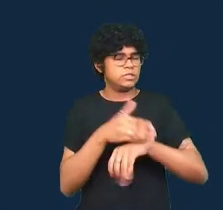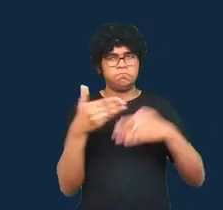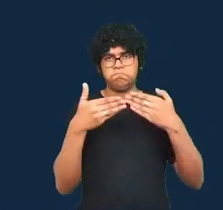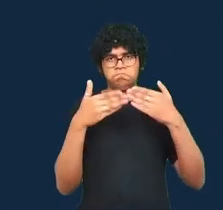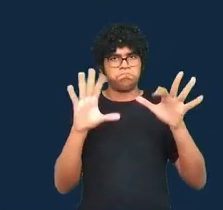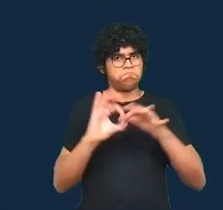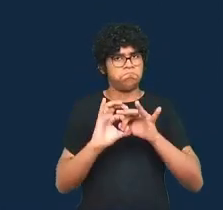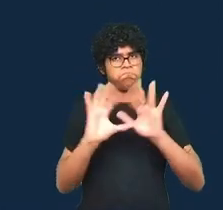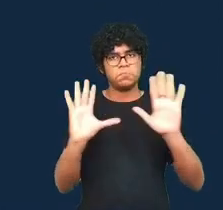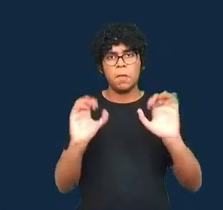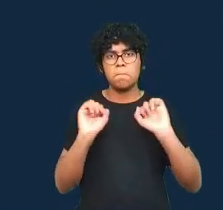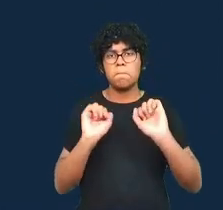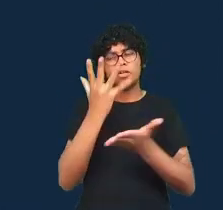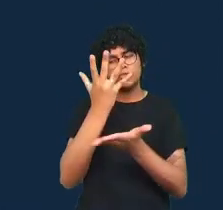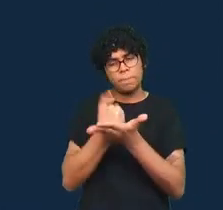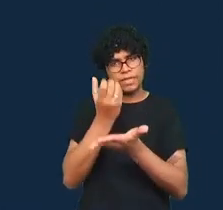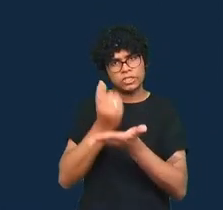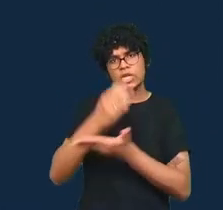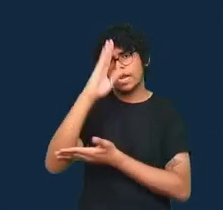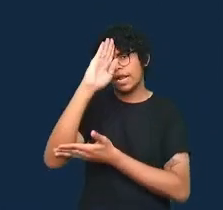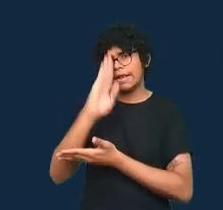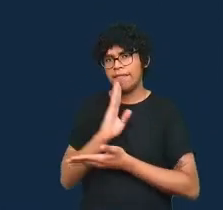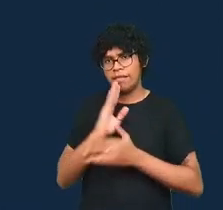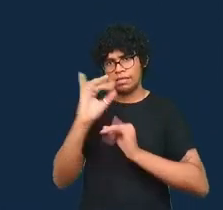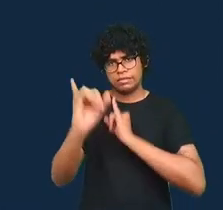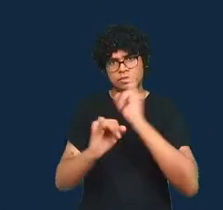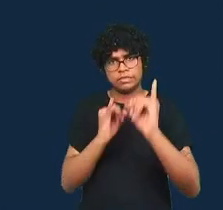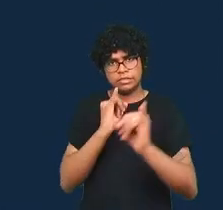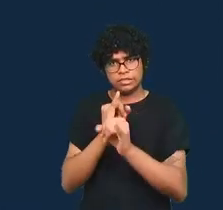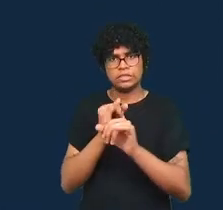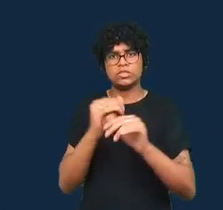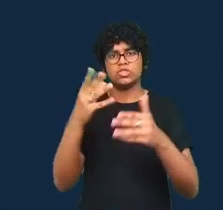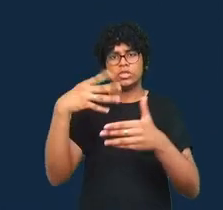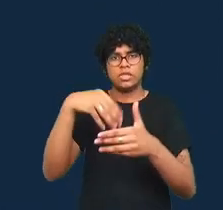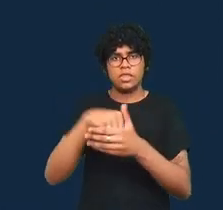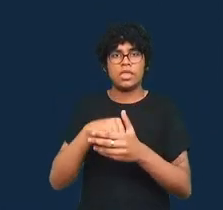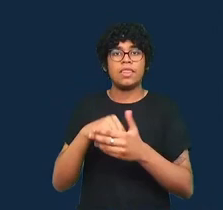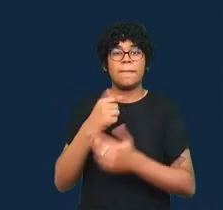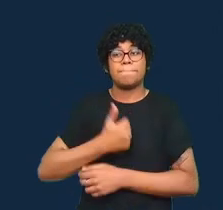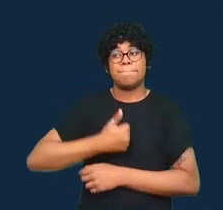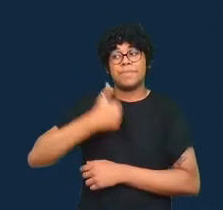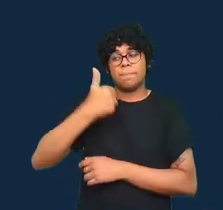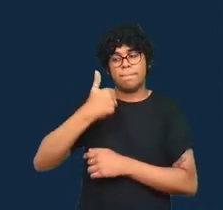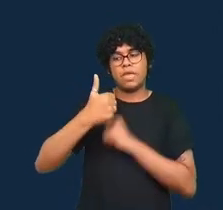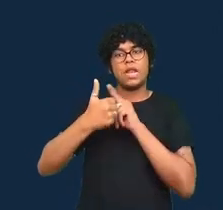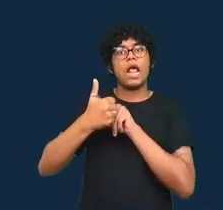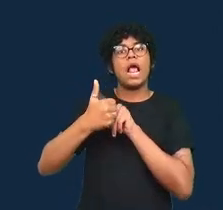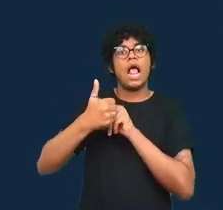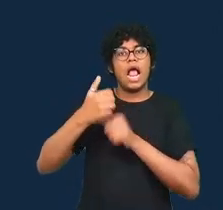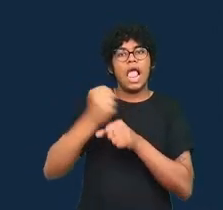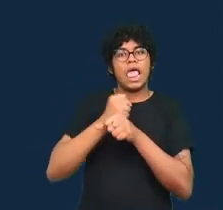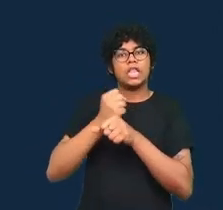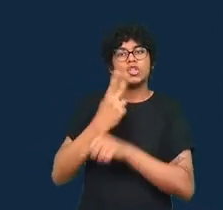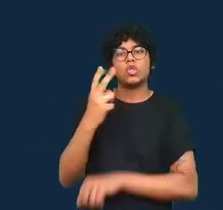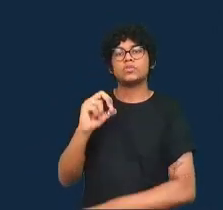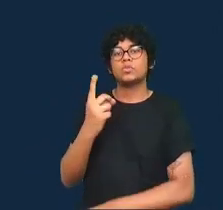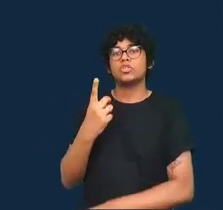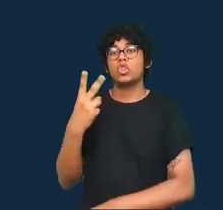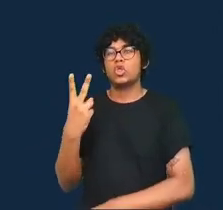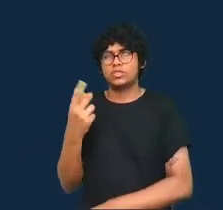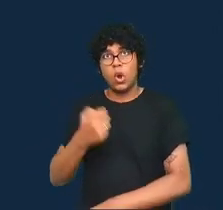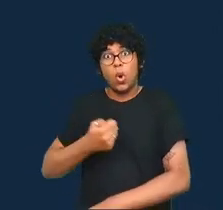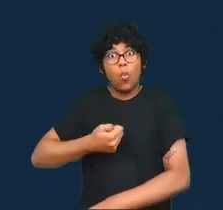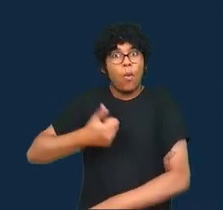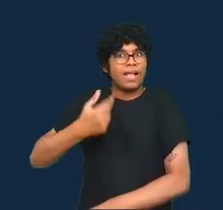gratuitamente online. A primeira edição do livro foi publicada em 2012, então faz quase 10 anos já,